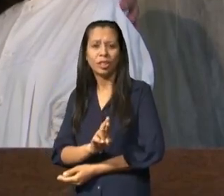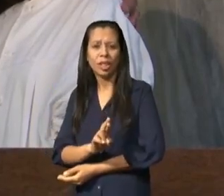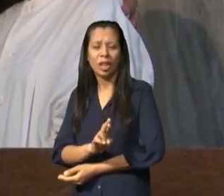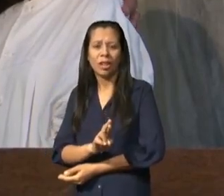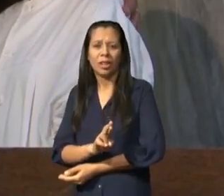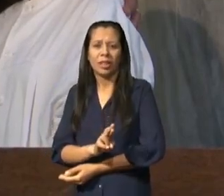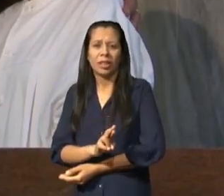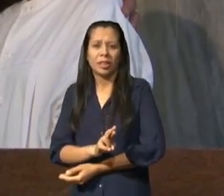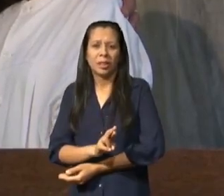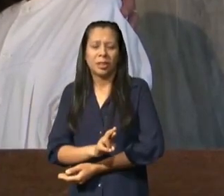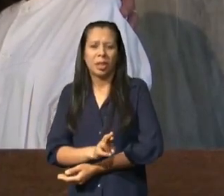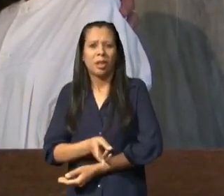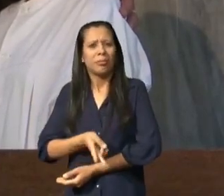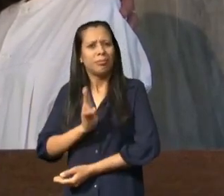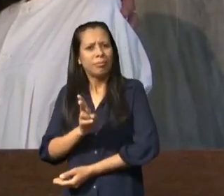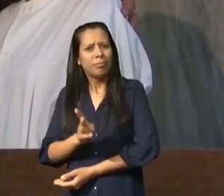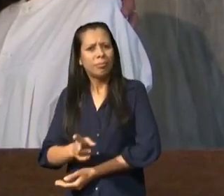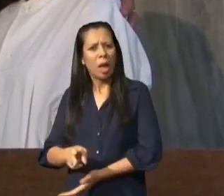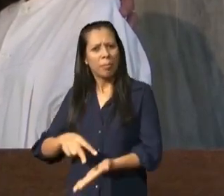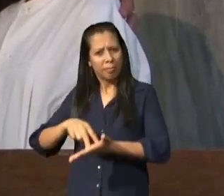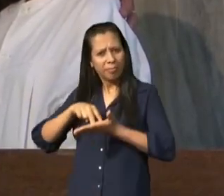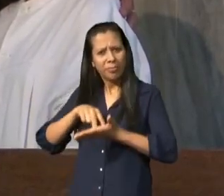antiga cristã